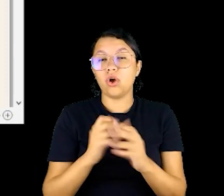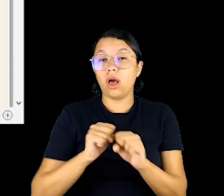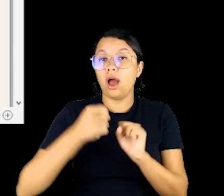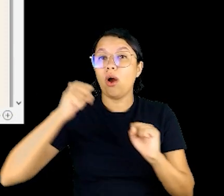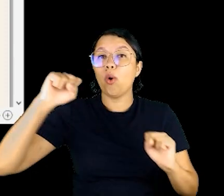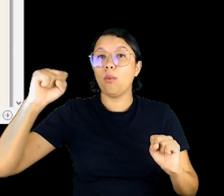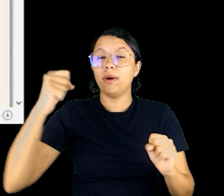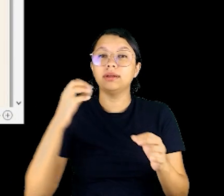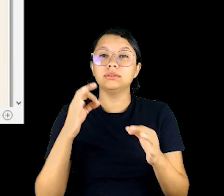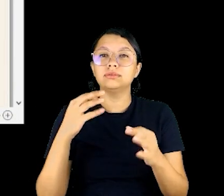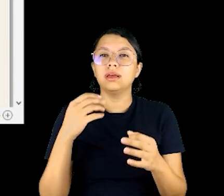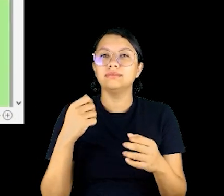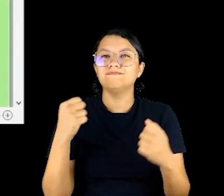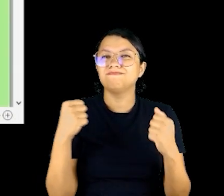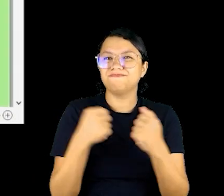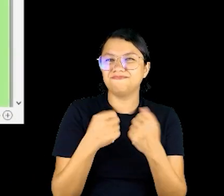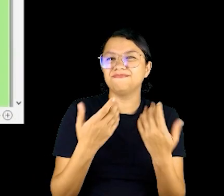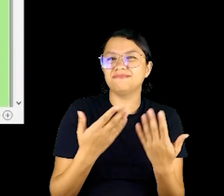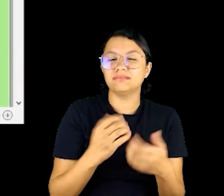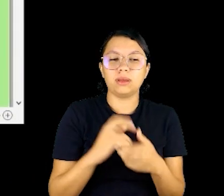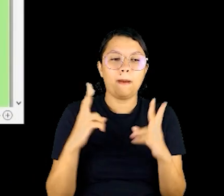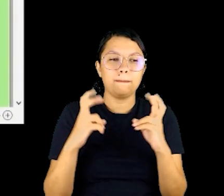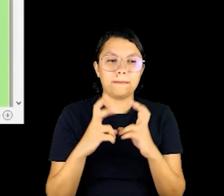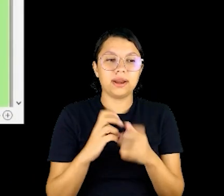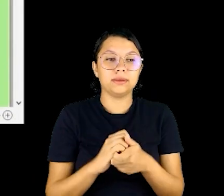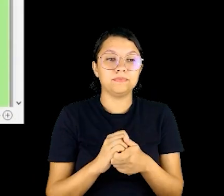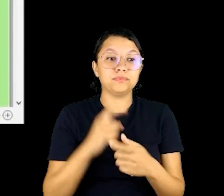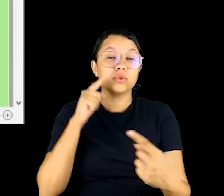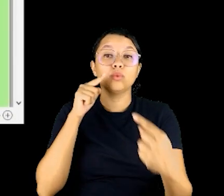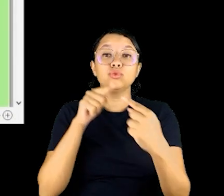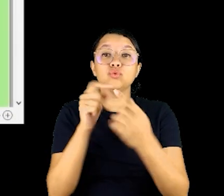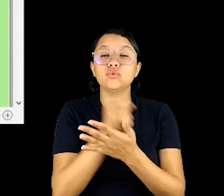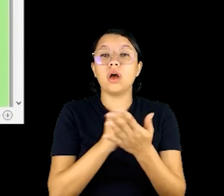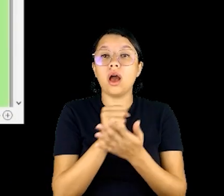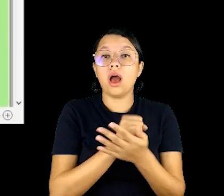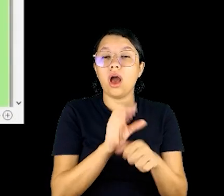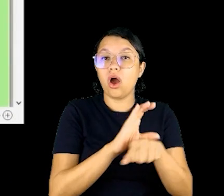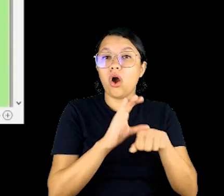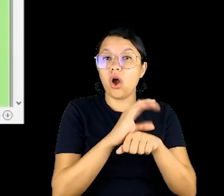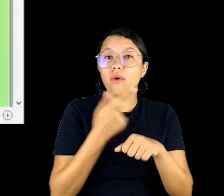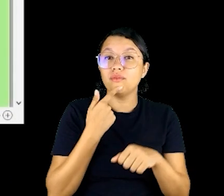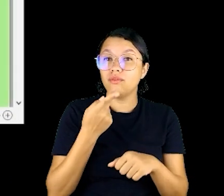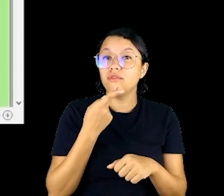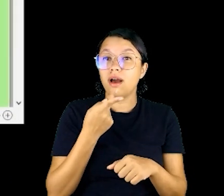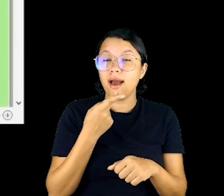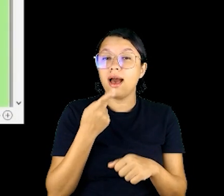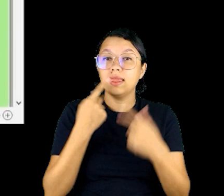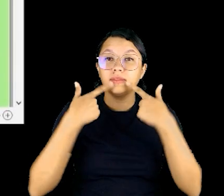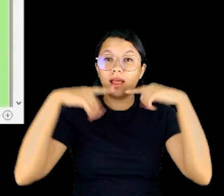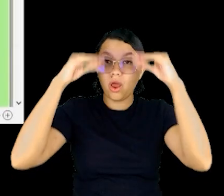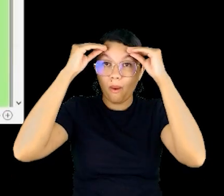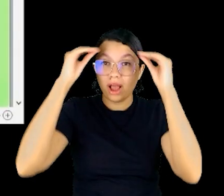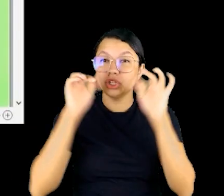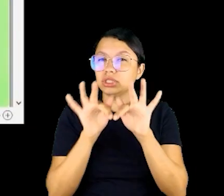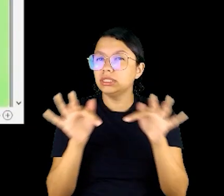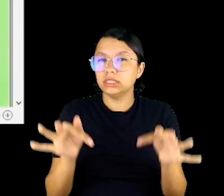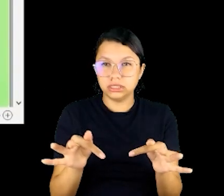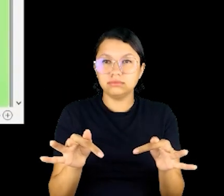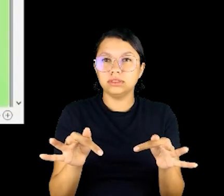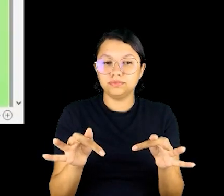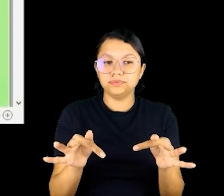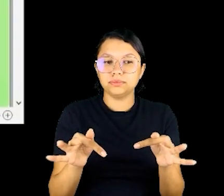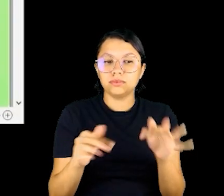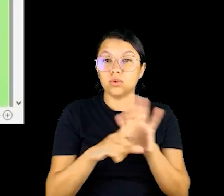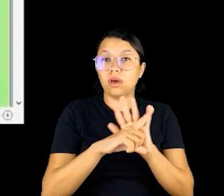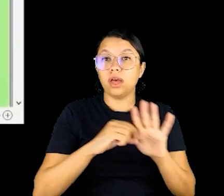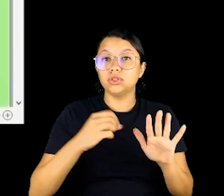né? Do aumento da violência. Os objetivos fundamentais da Constituição, né? A gente também fala numa linguagem simples aqui sobre eles, do